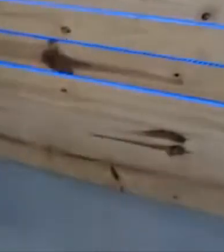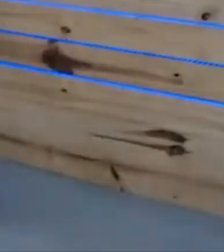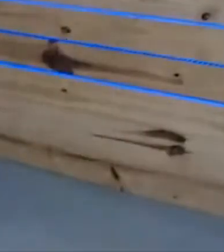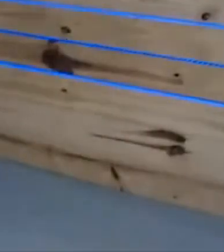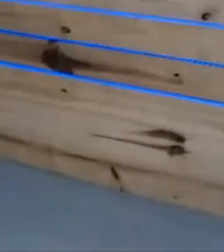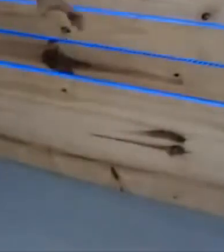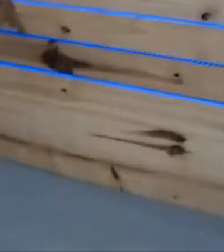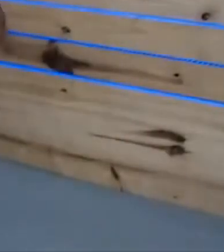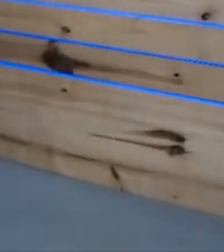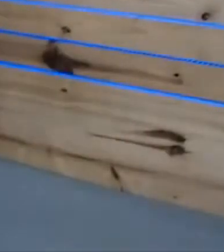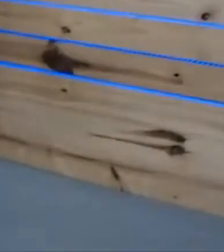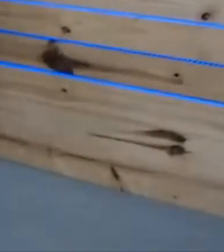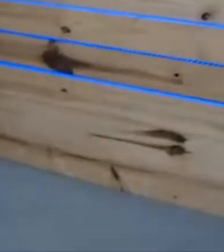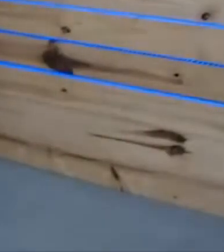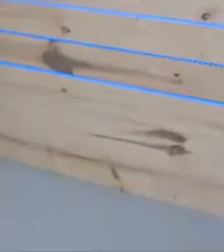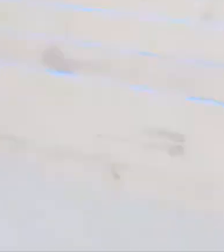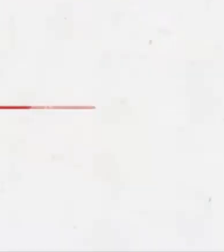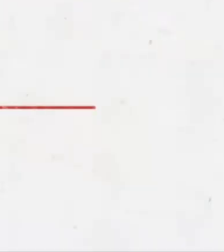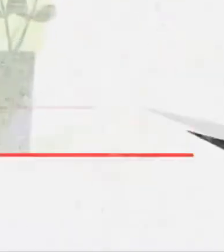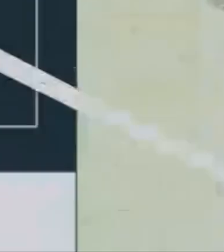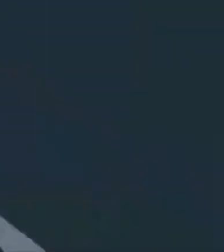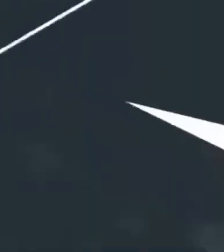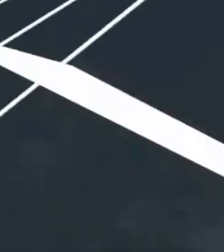outra história. Até breve.